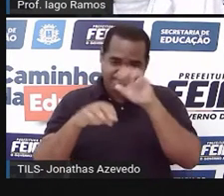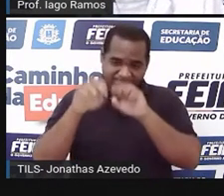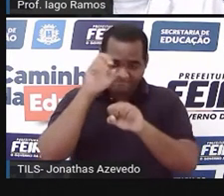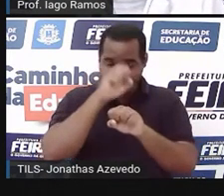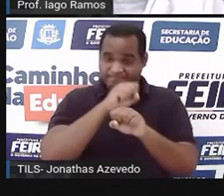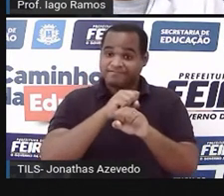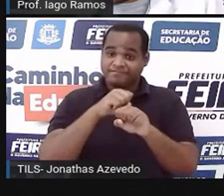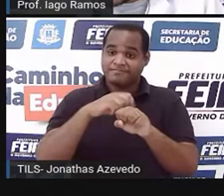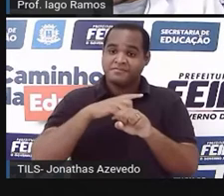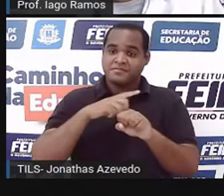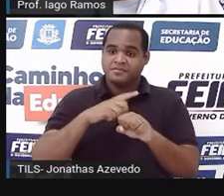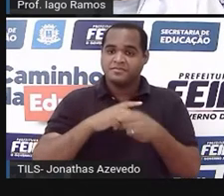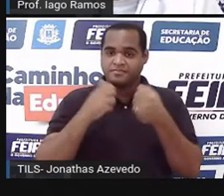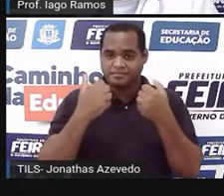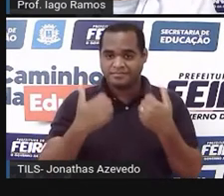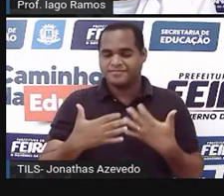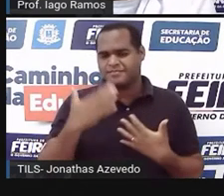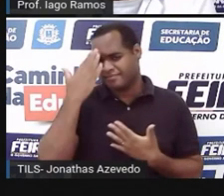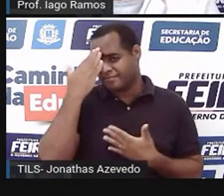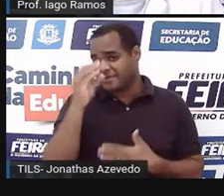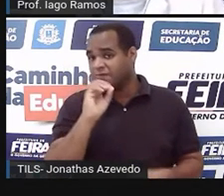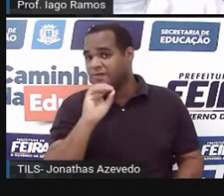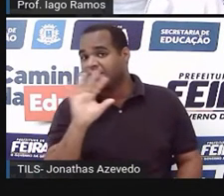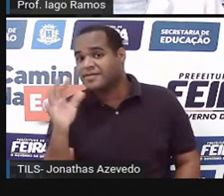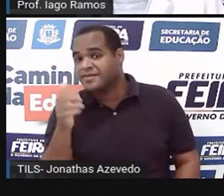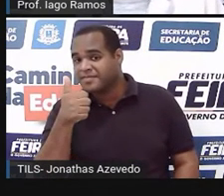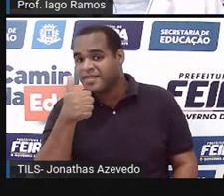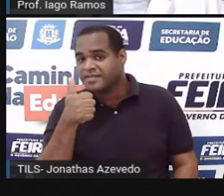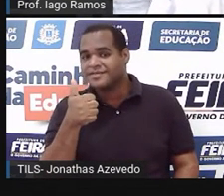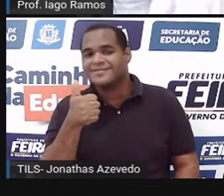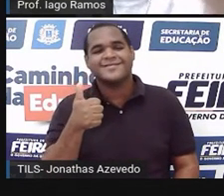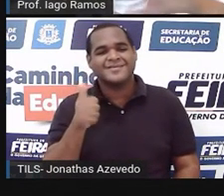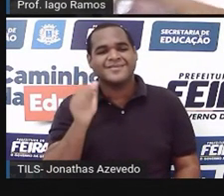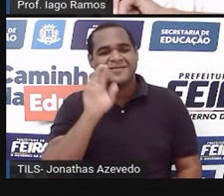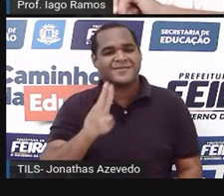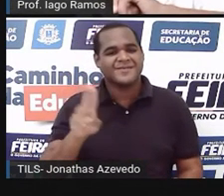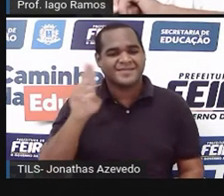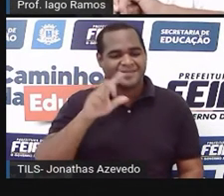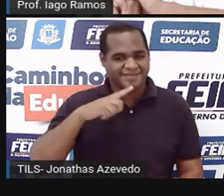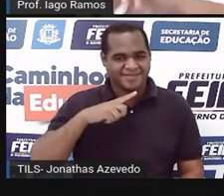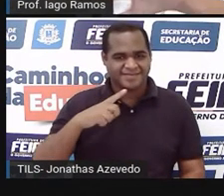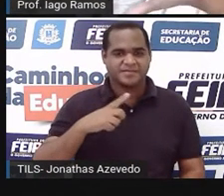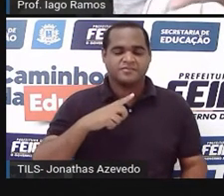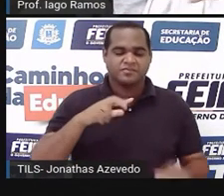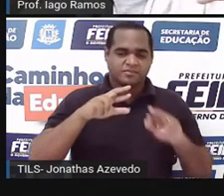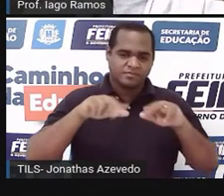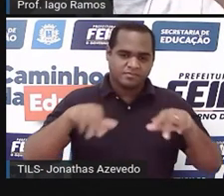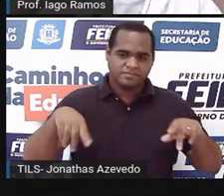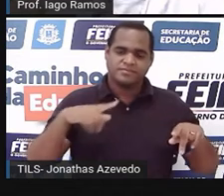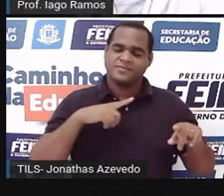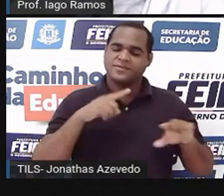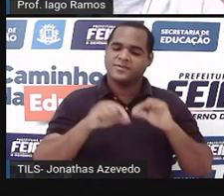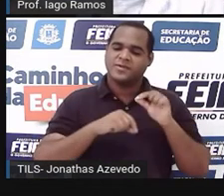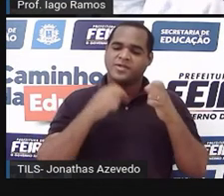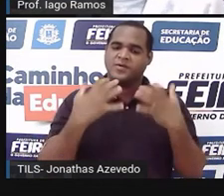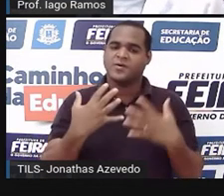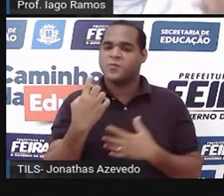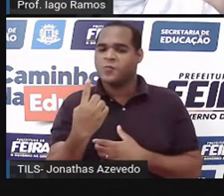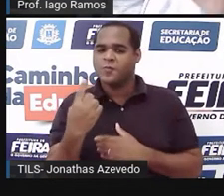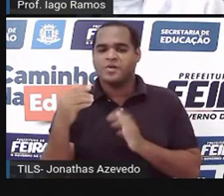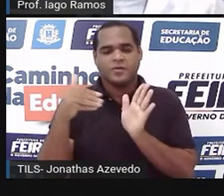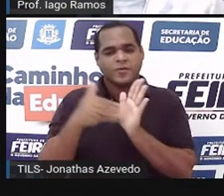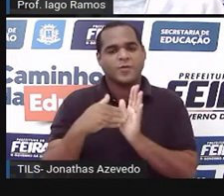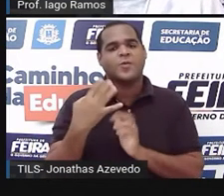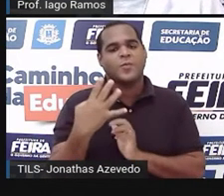até aqui entender o quanto. Usando sempre ali a nossa escalazinha de 1 a 4.